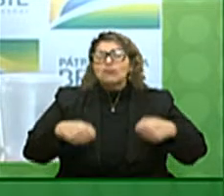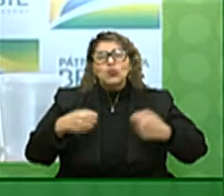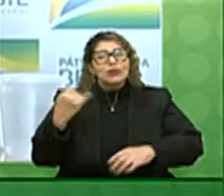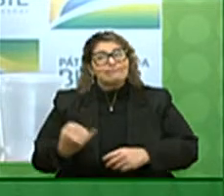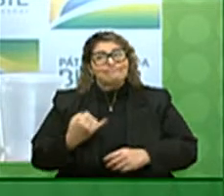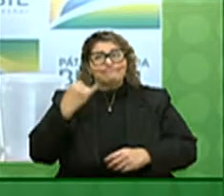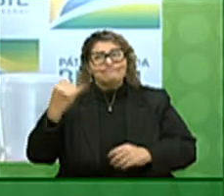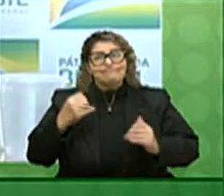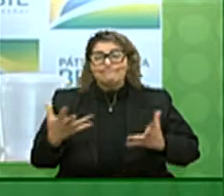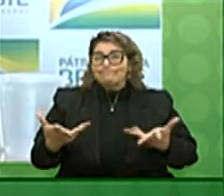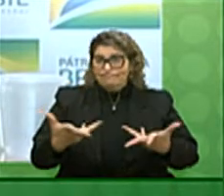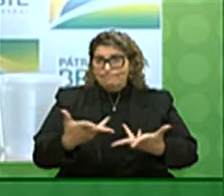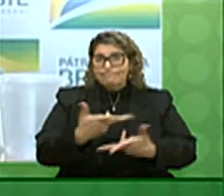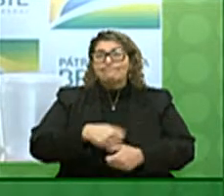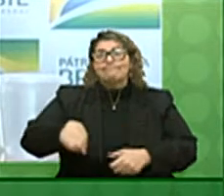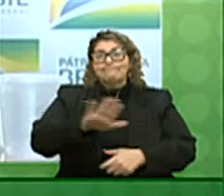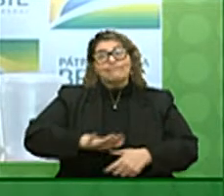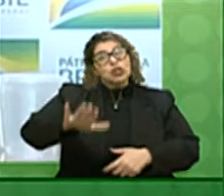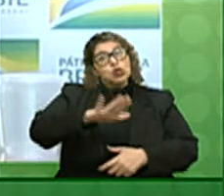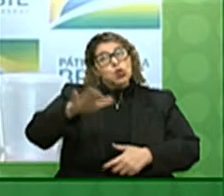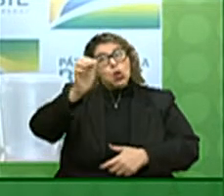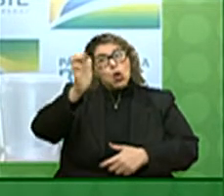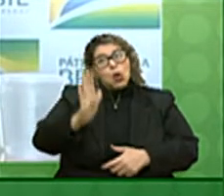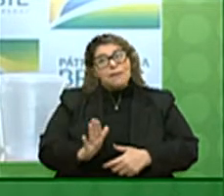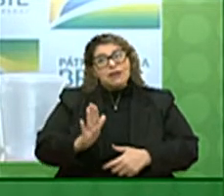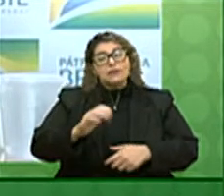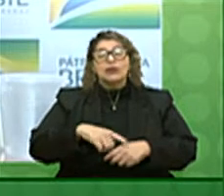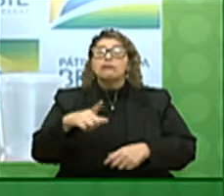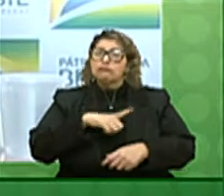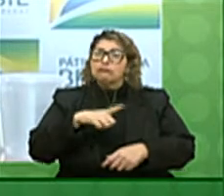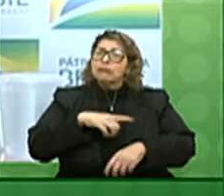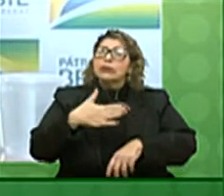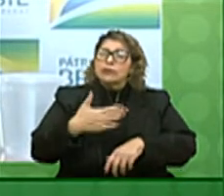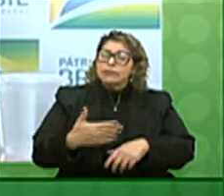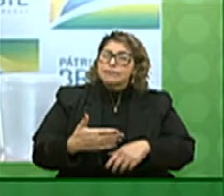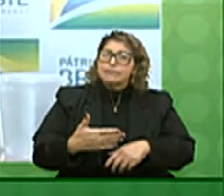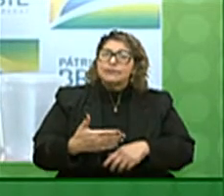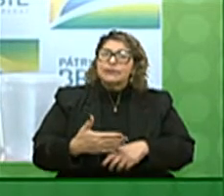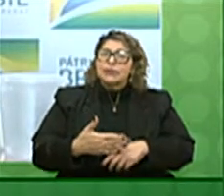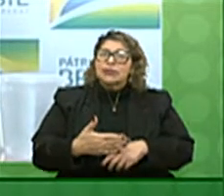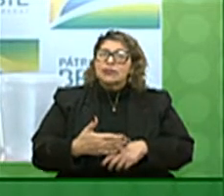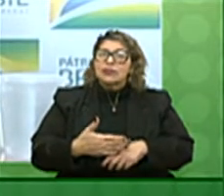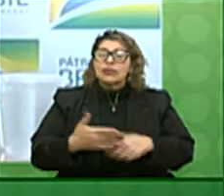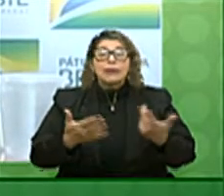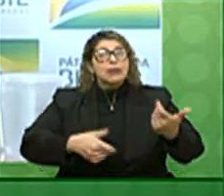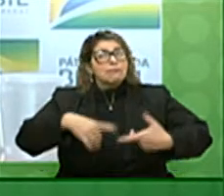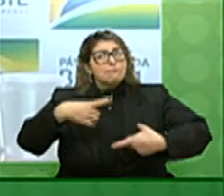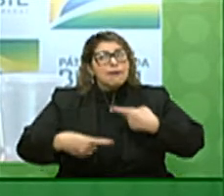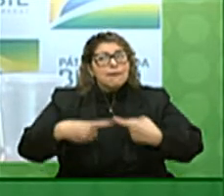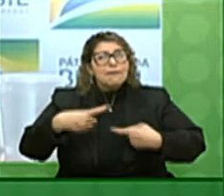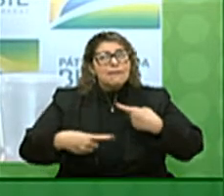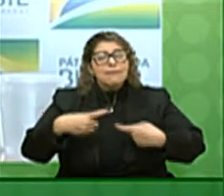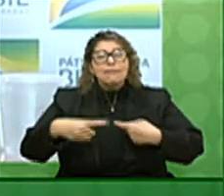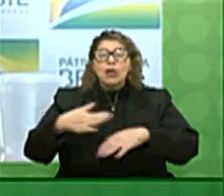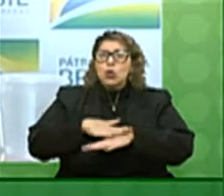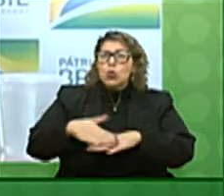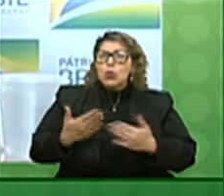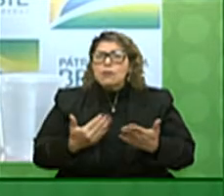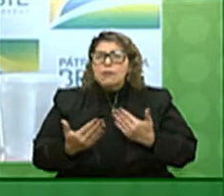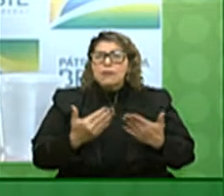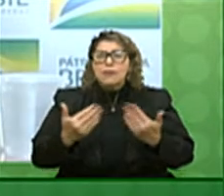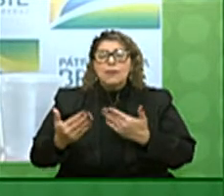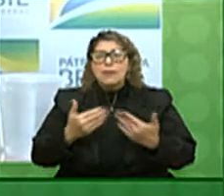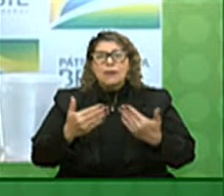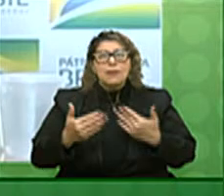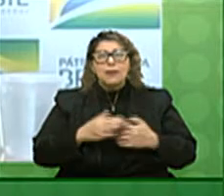importantes para todas as regiões do Brasil. Ao mesmo tempo, está sendo discutido no seio do